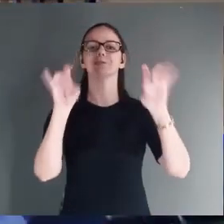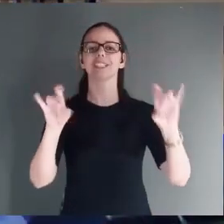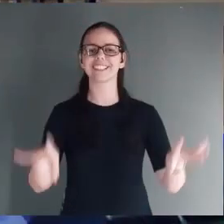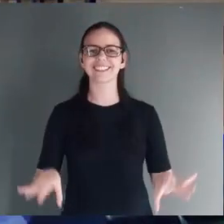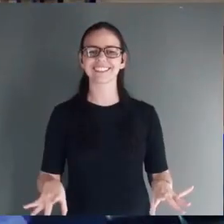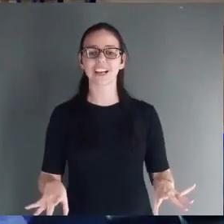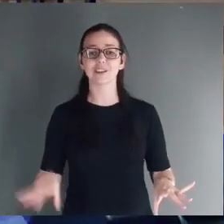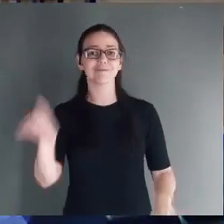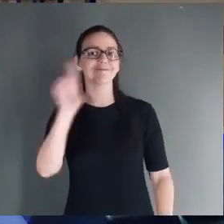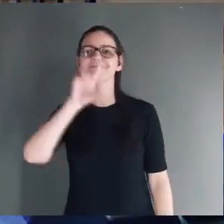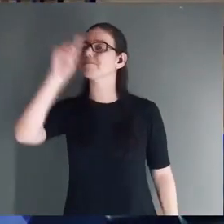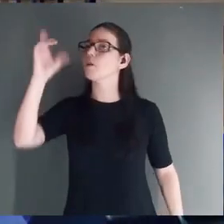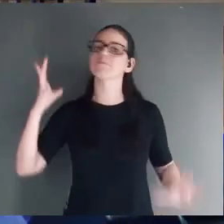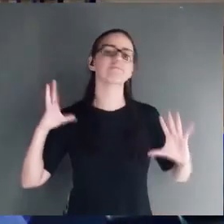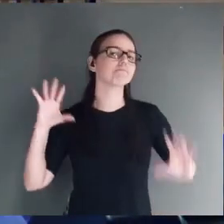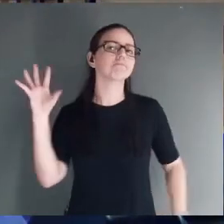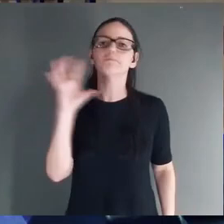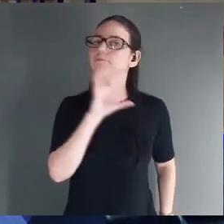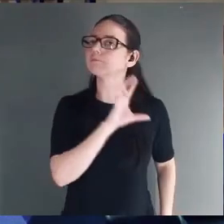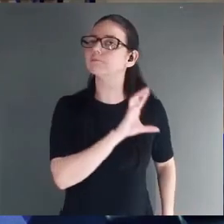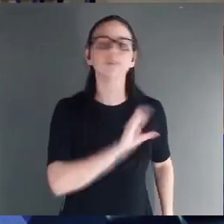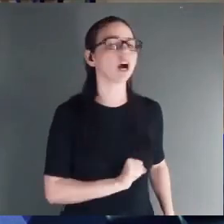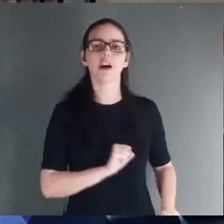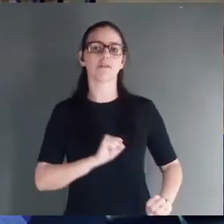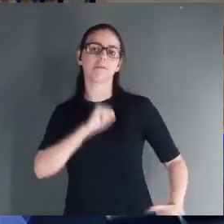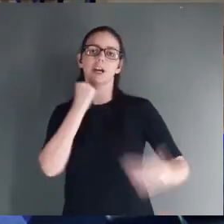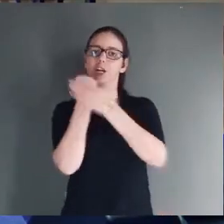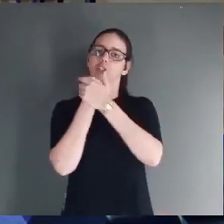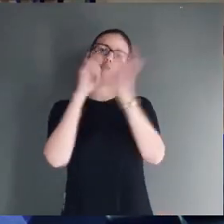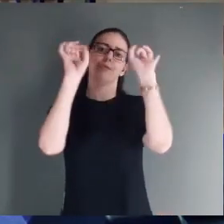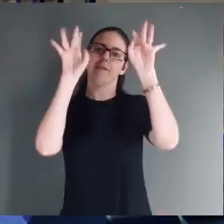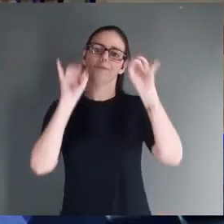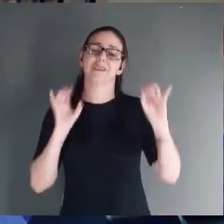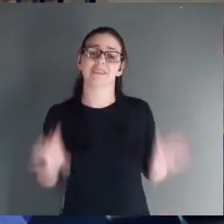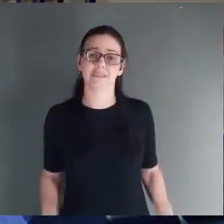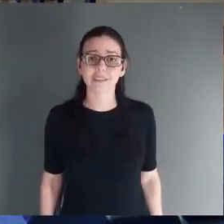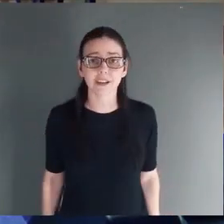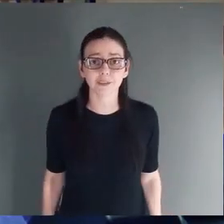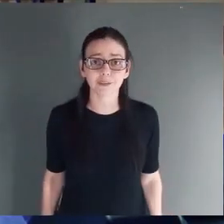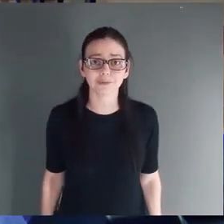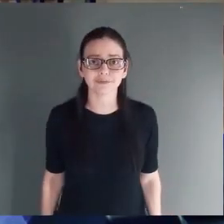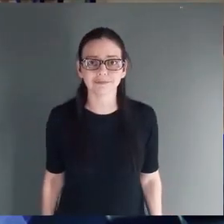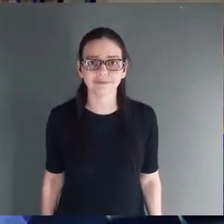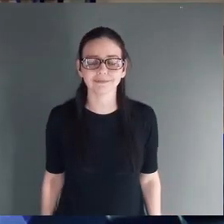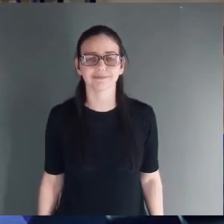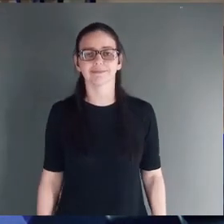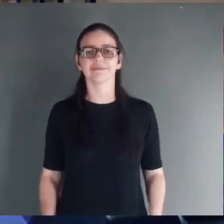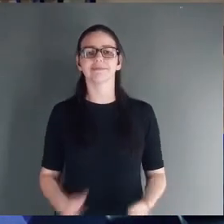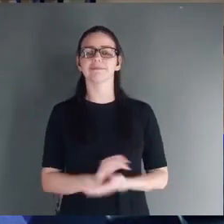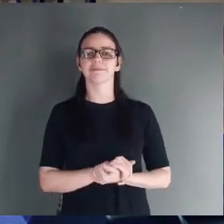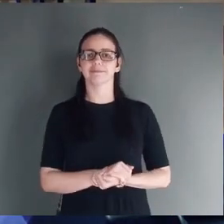Em lugares. Ele é especialista. Em abrigar tesouros. Em lugares improváveis.